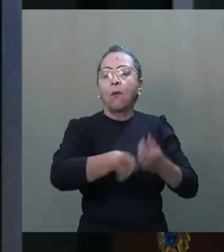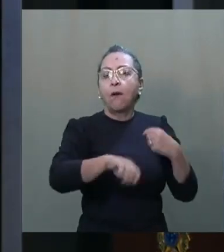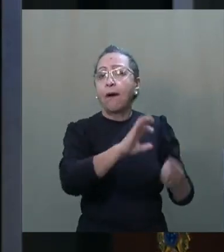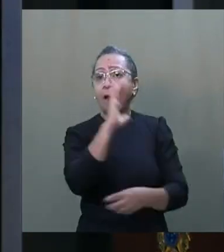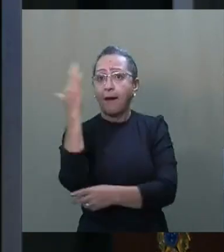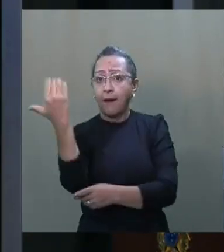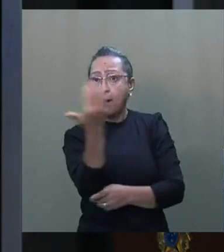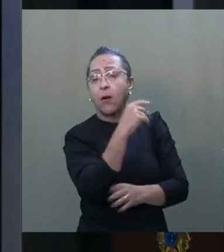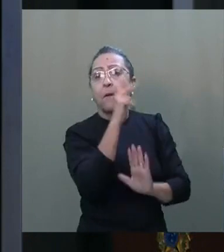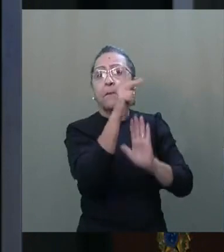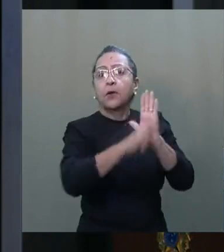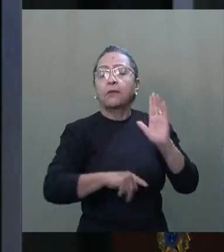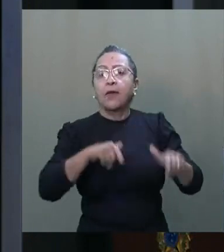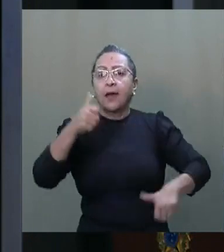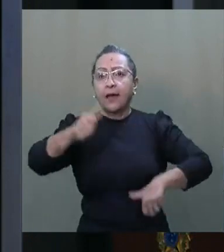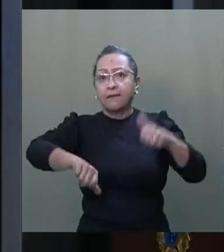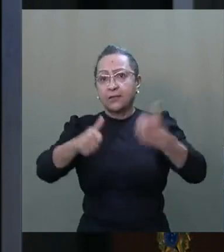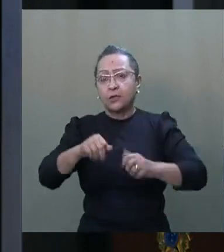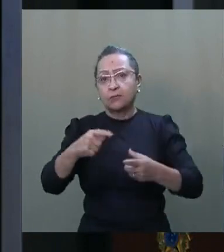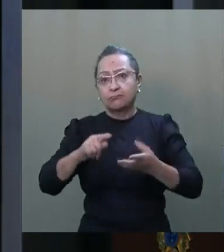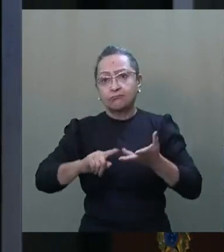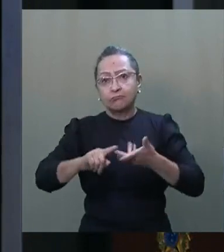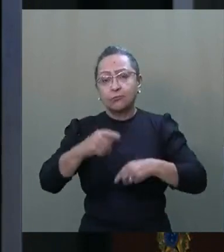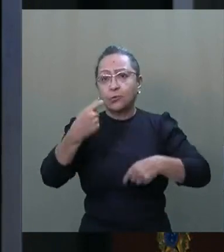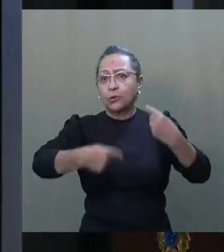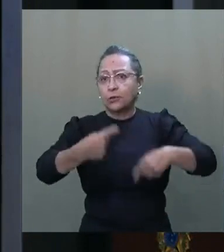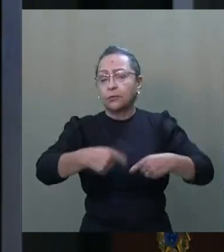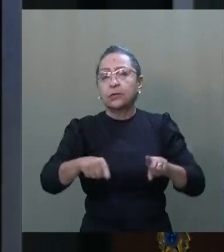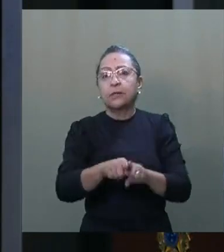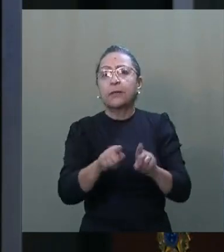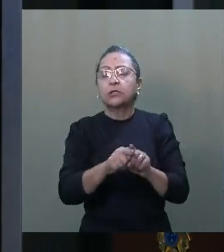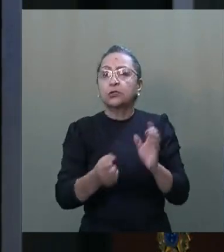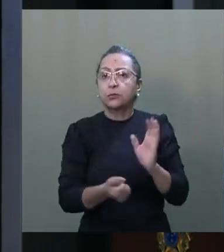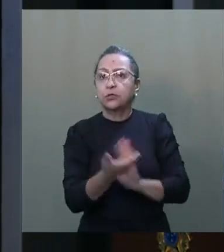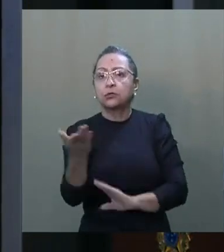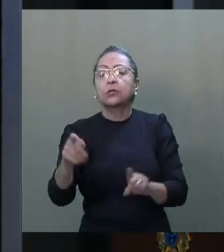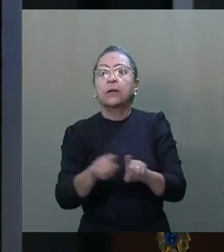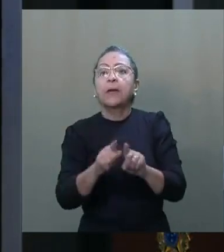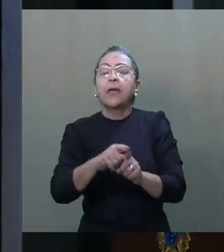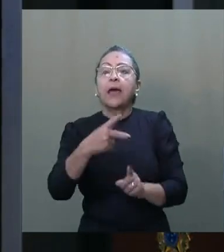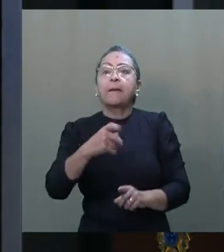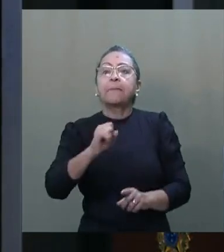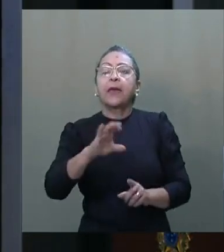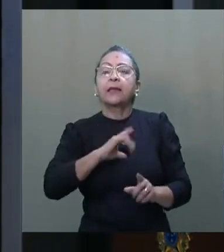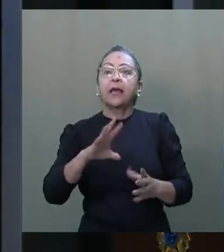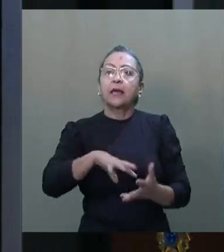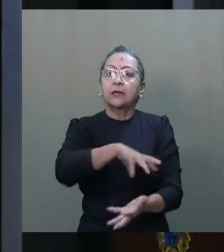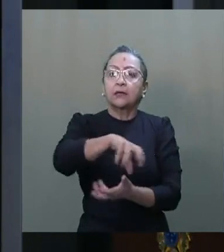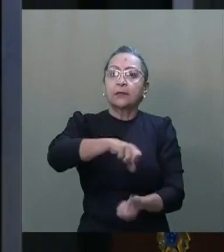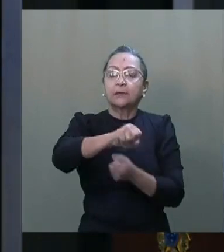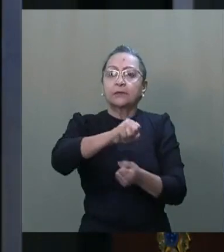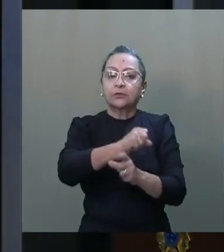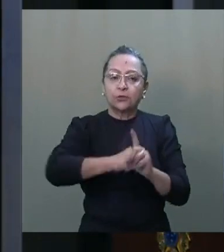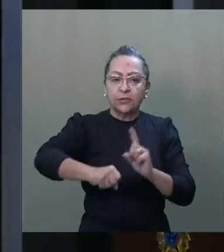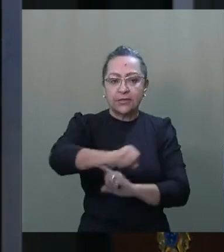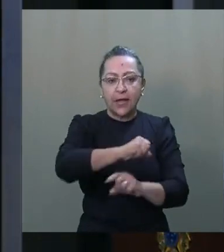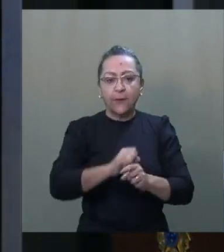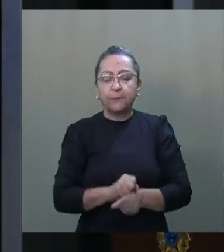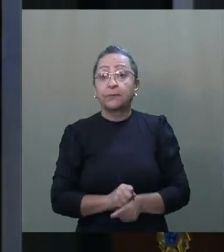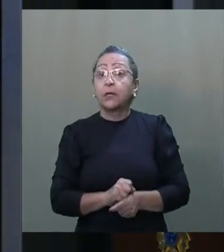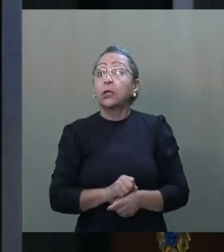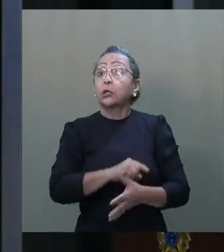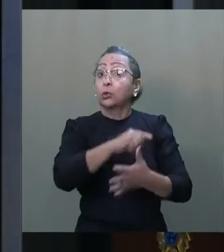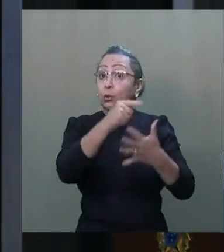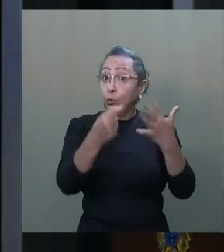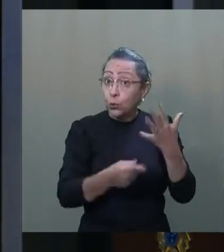os projetos de avaliação das políticas públicas e subsídios e a PEC da sustentabilidade social. São